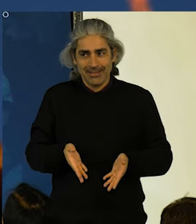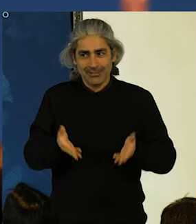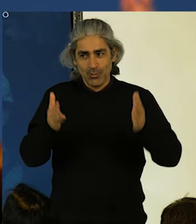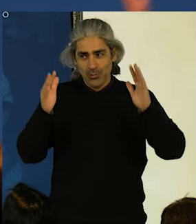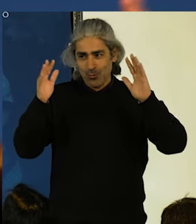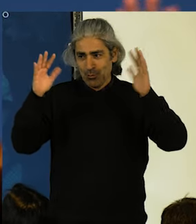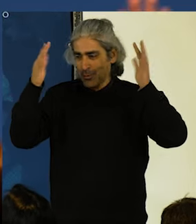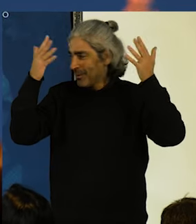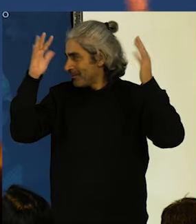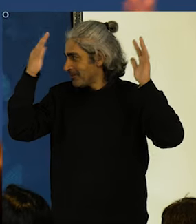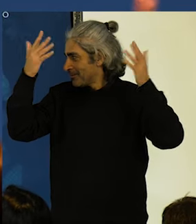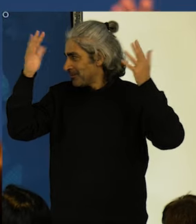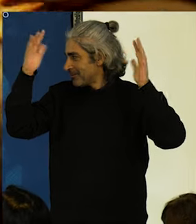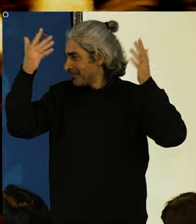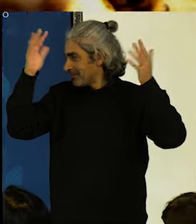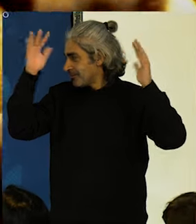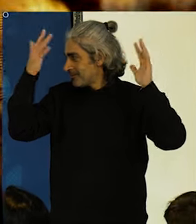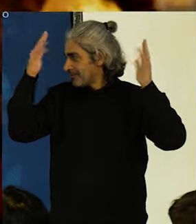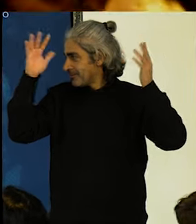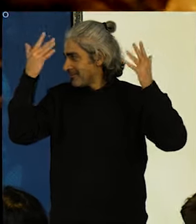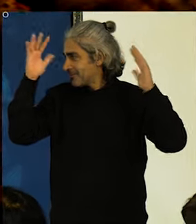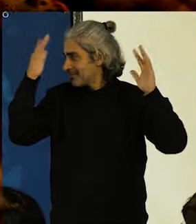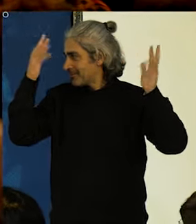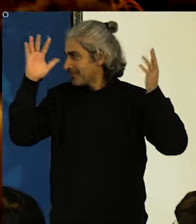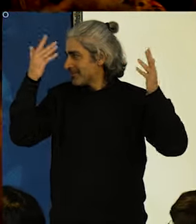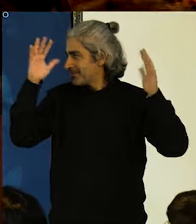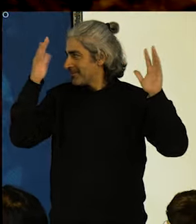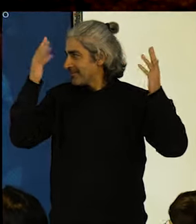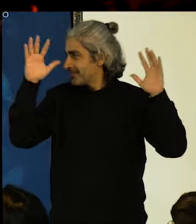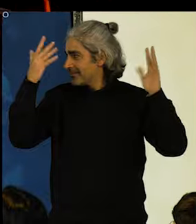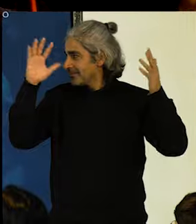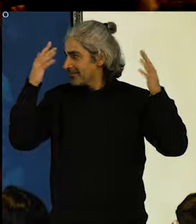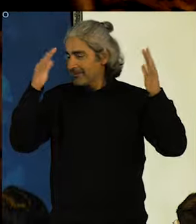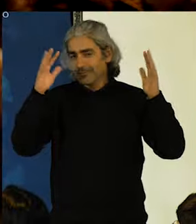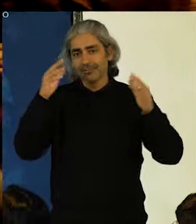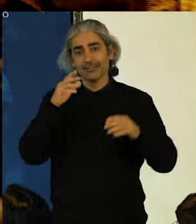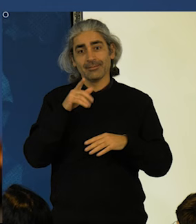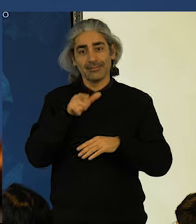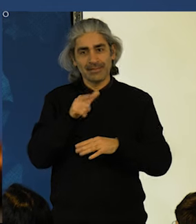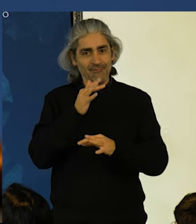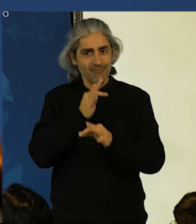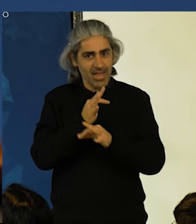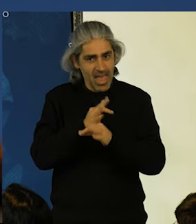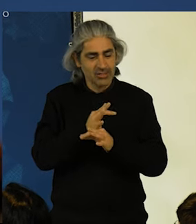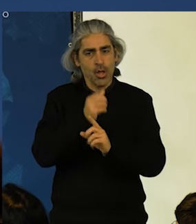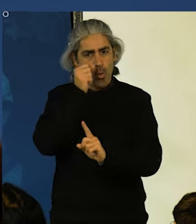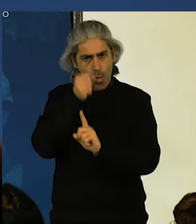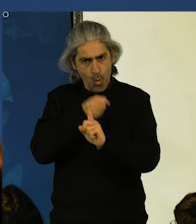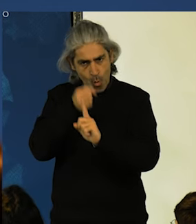e é luta.